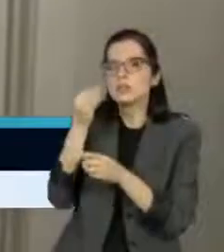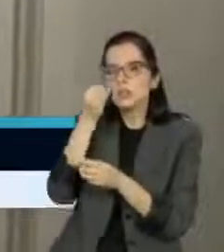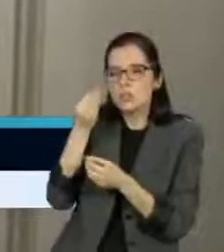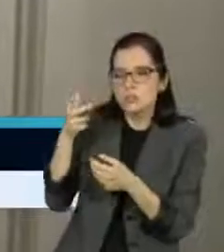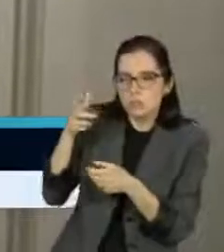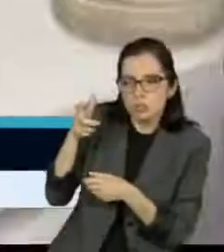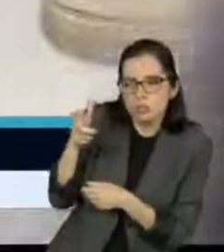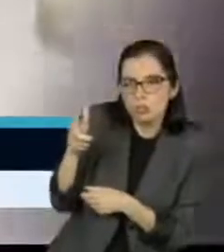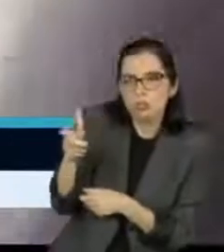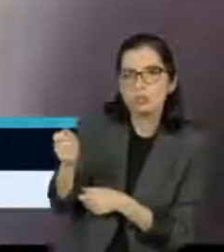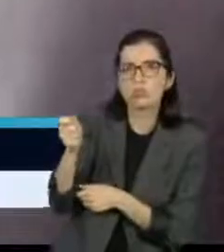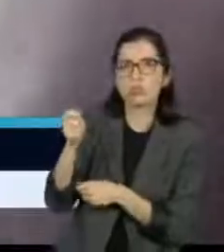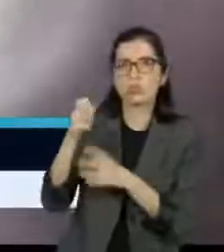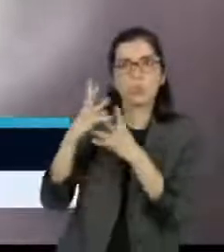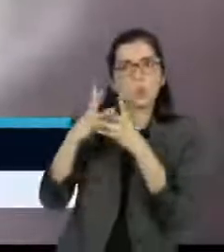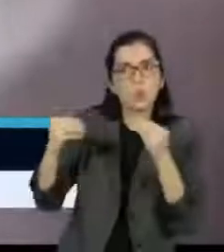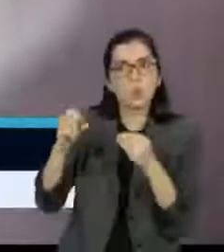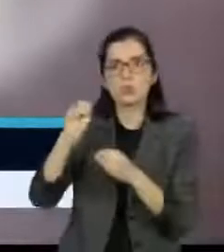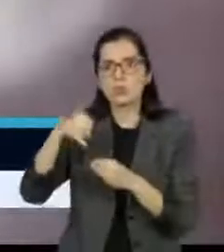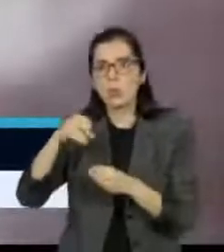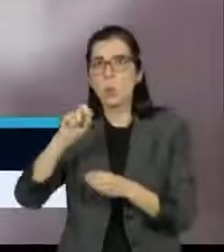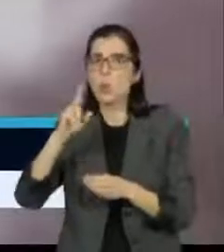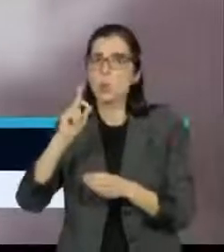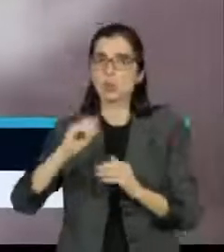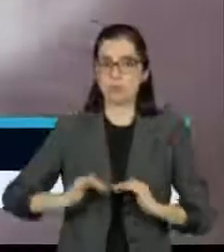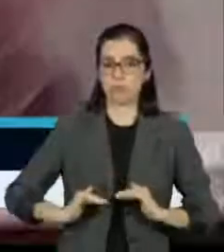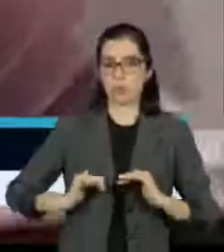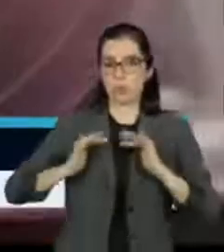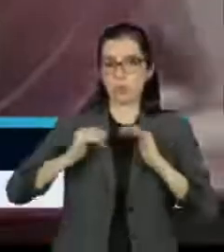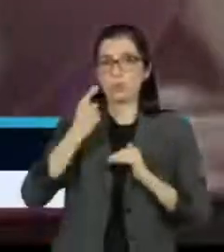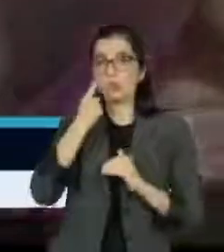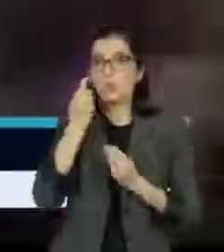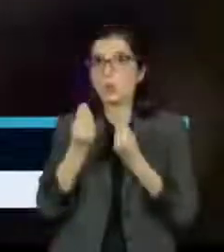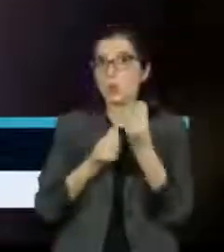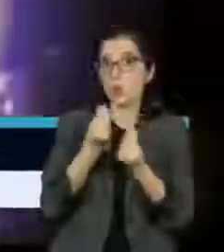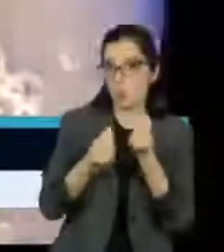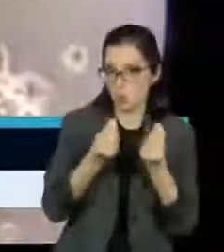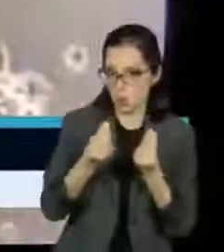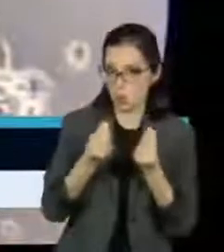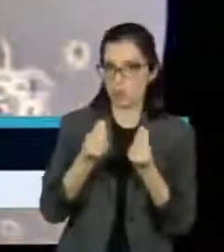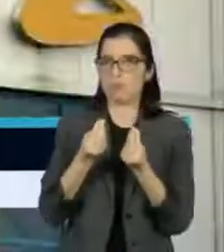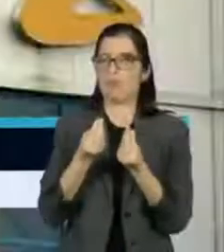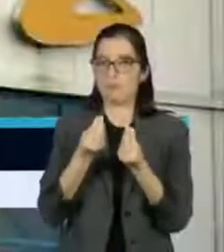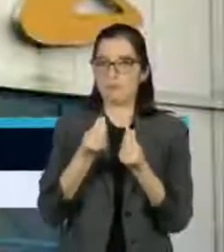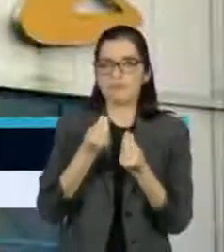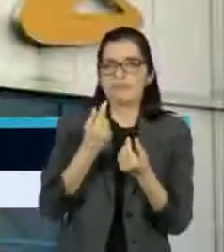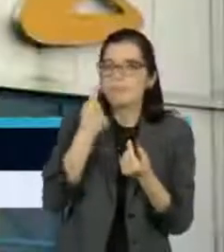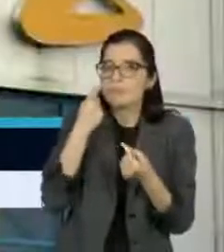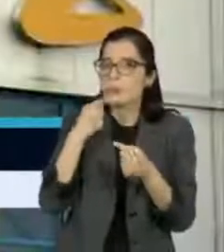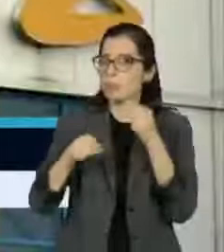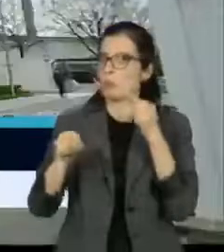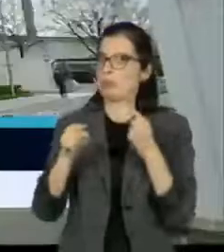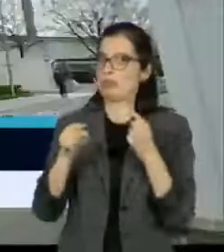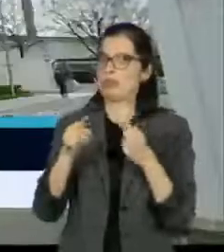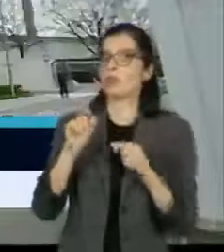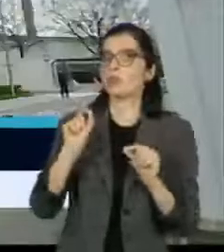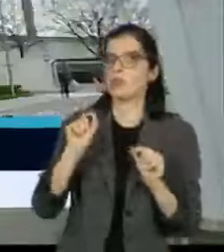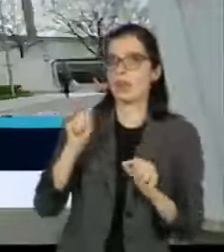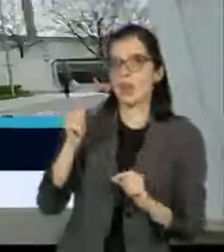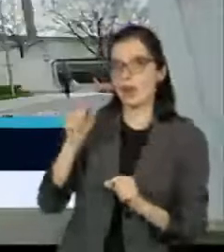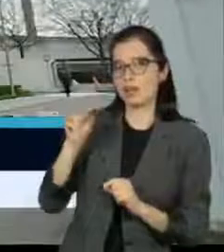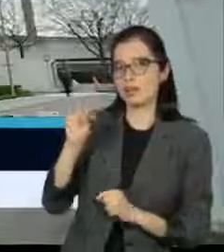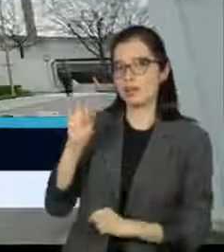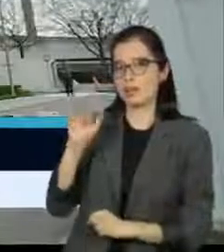o imunizante funciona. Esse formato de teste divide opiniões e desenvolvedoras de vacinas, como a AstraZeneca e a